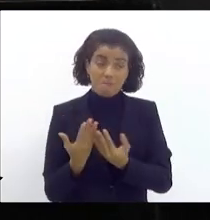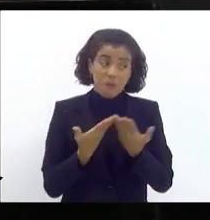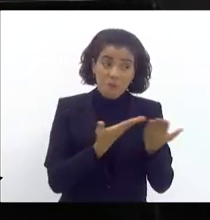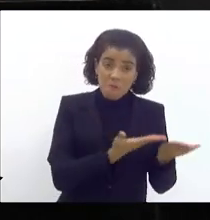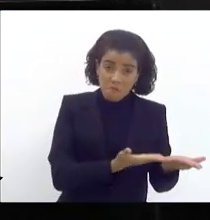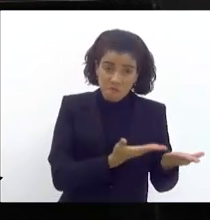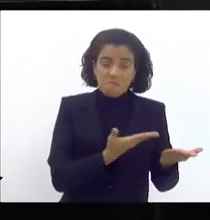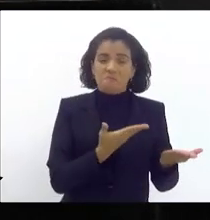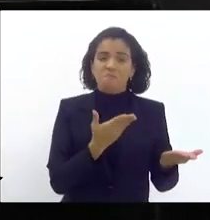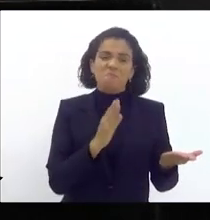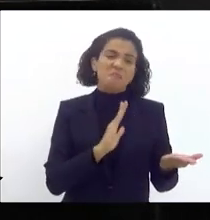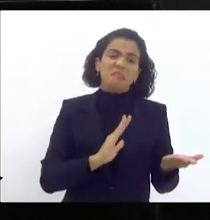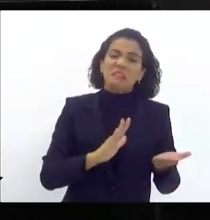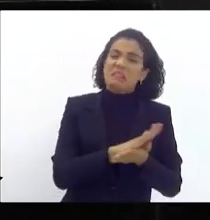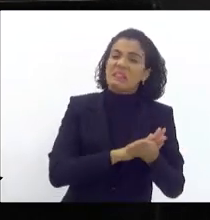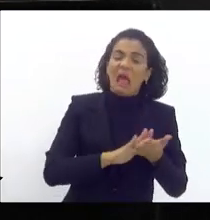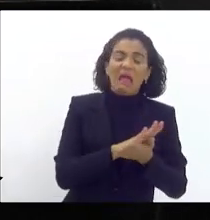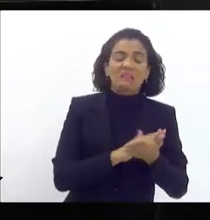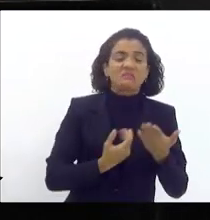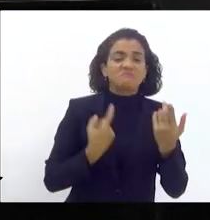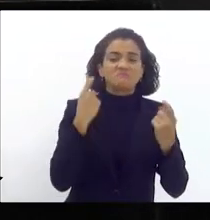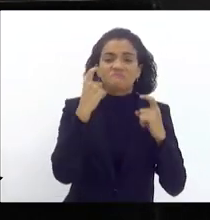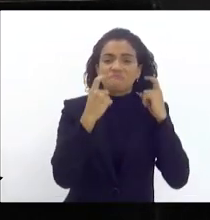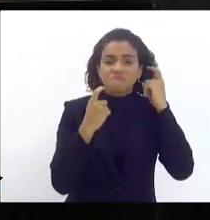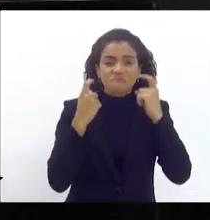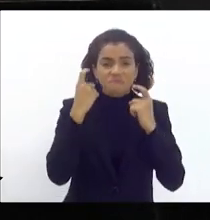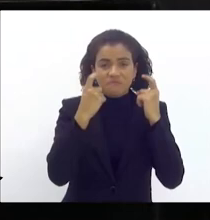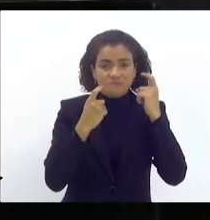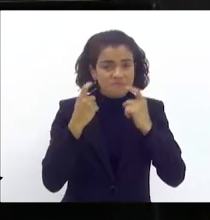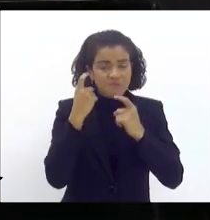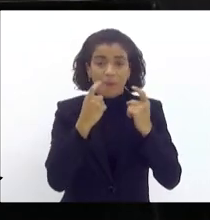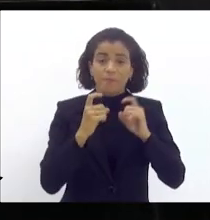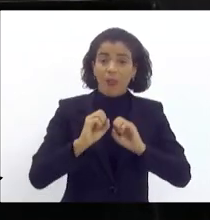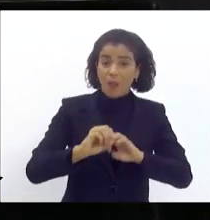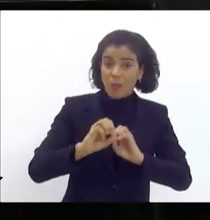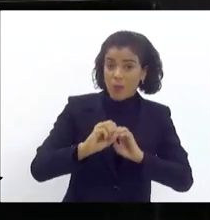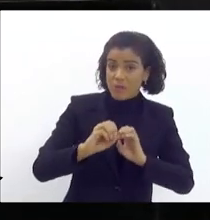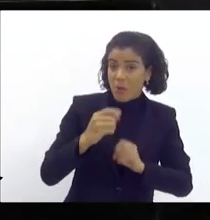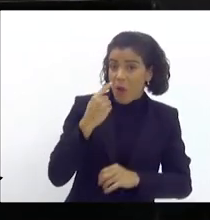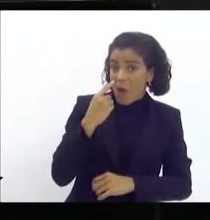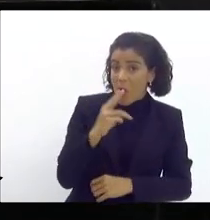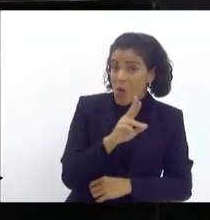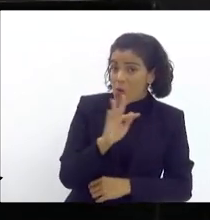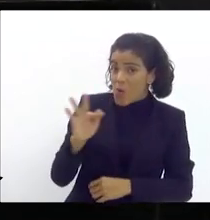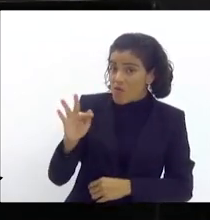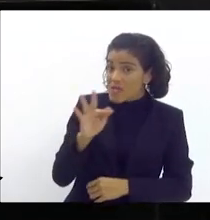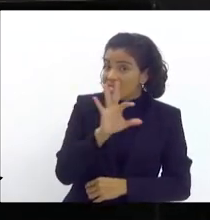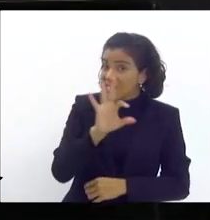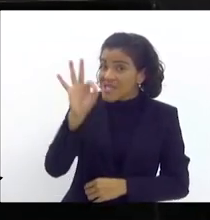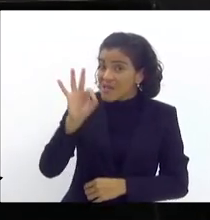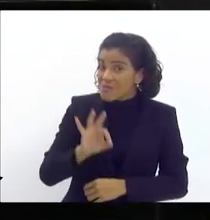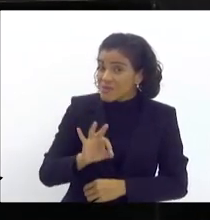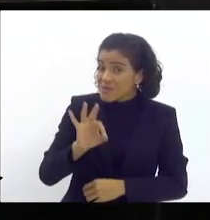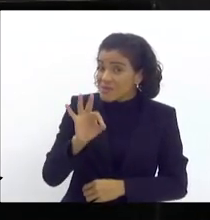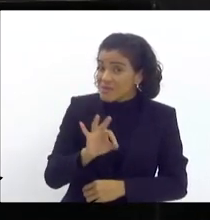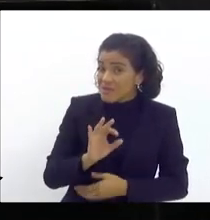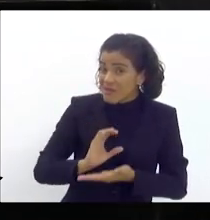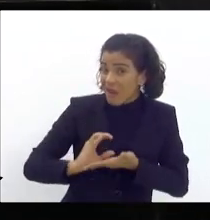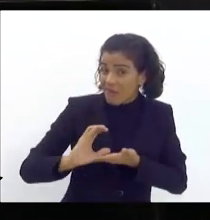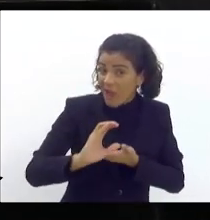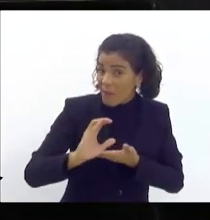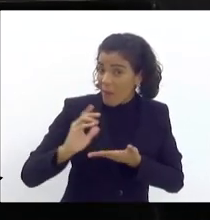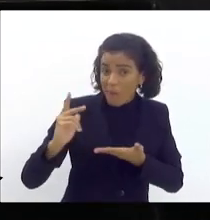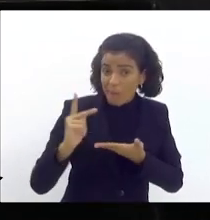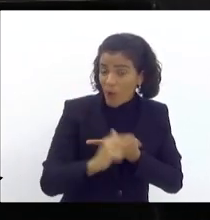eles, eles não estão nem aí. Parte da educação, a UF, 100% da verba cortada. Não vem ninguém falar nada.